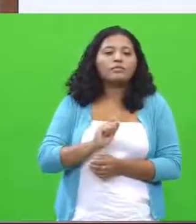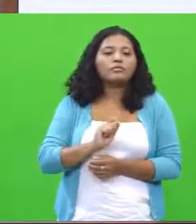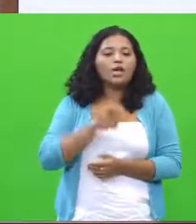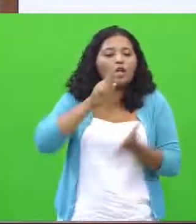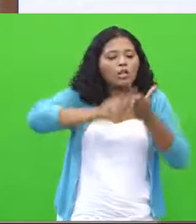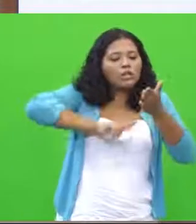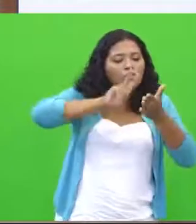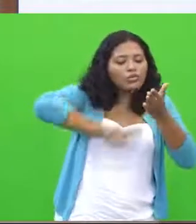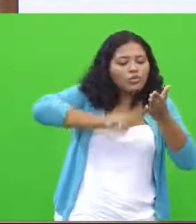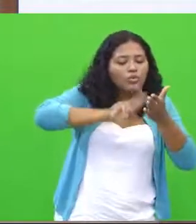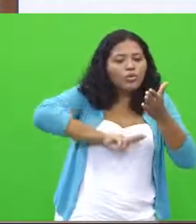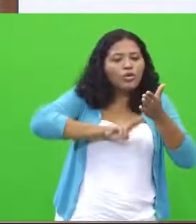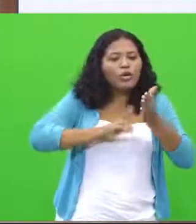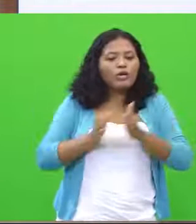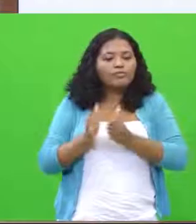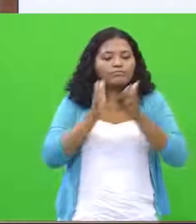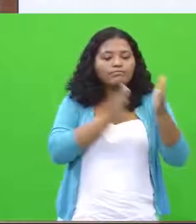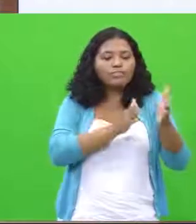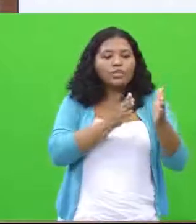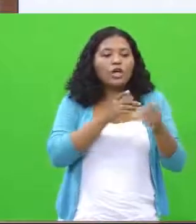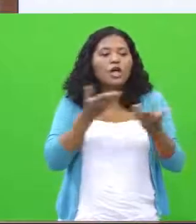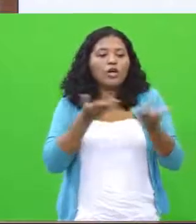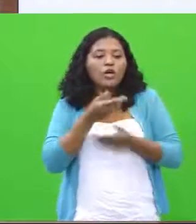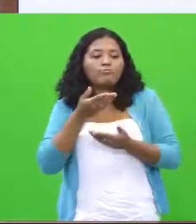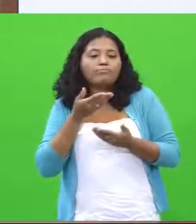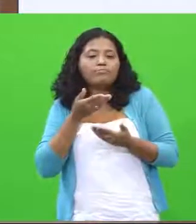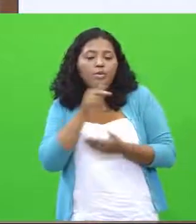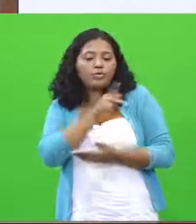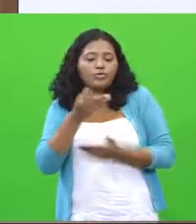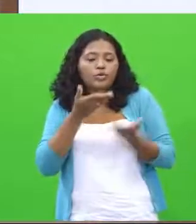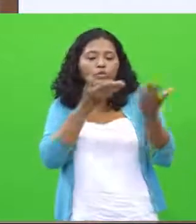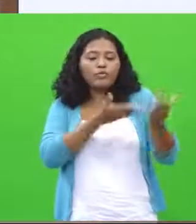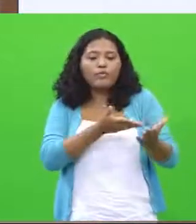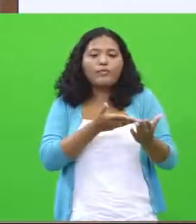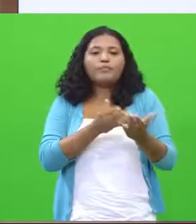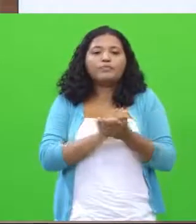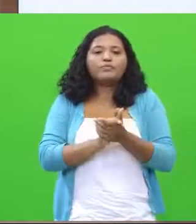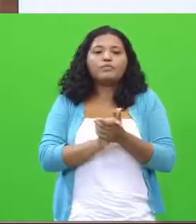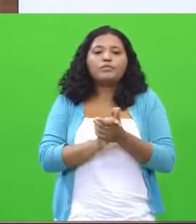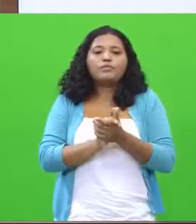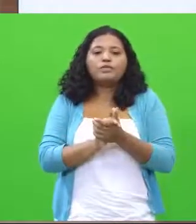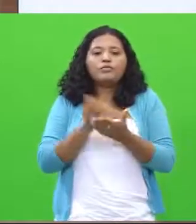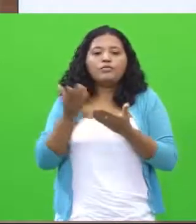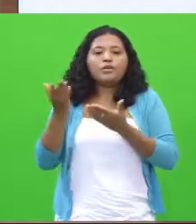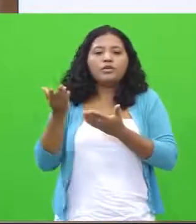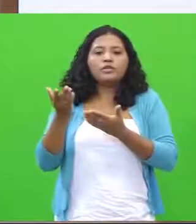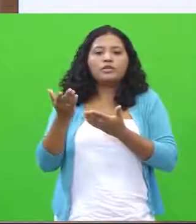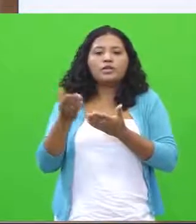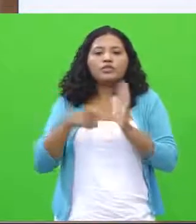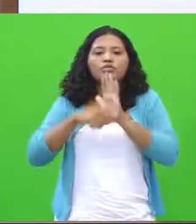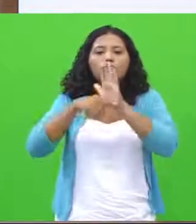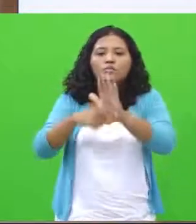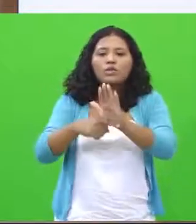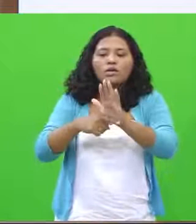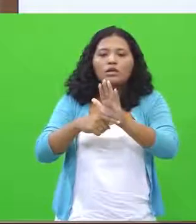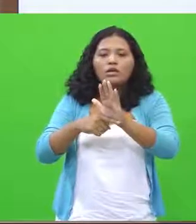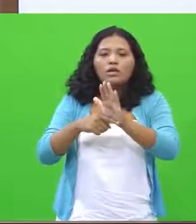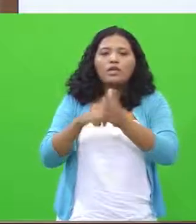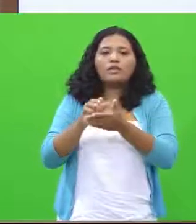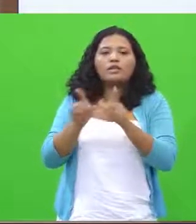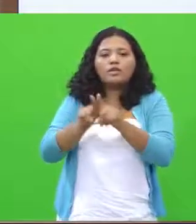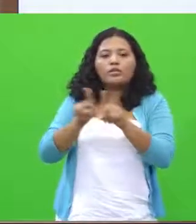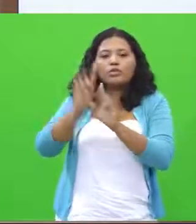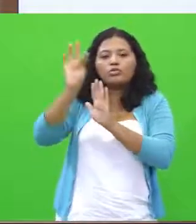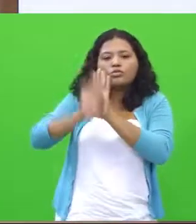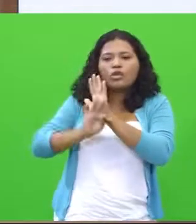leitura, Da leitura, né? E eu vou ajudá-los com relação... Eu vou para o quadro interativo, tá? E vou pontuando algumas situações,